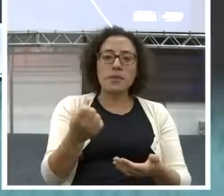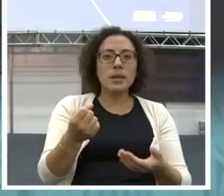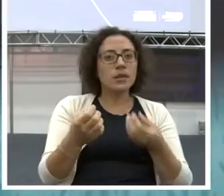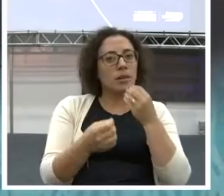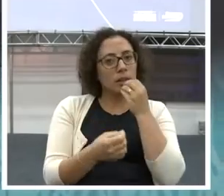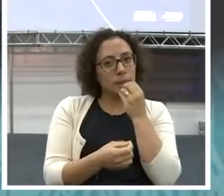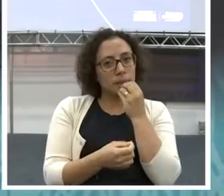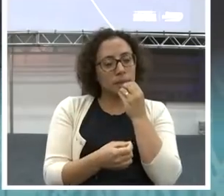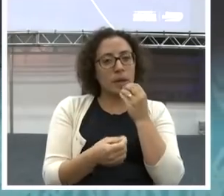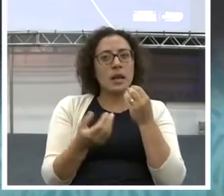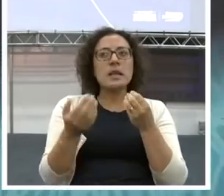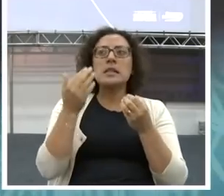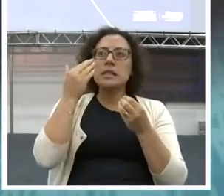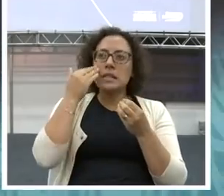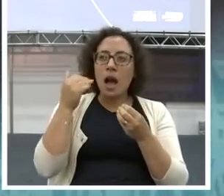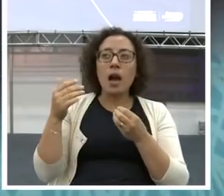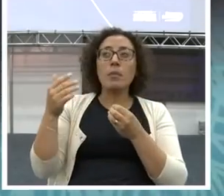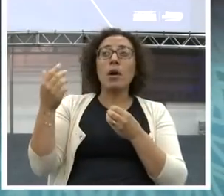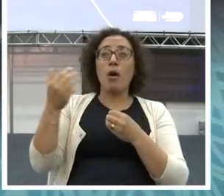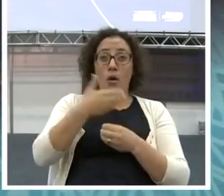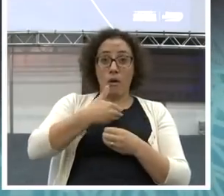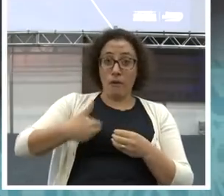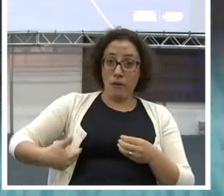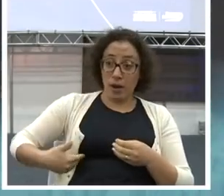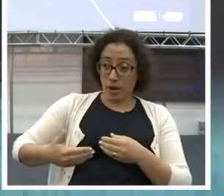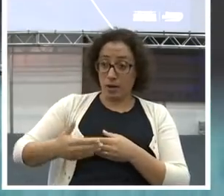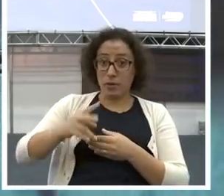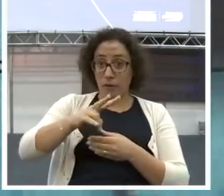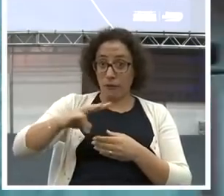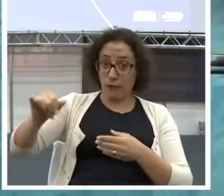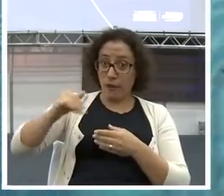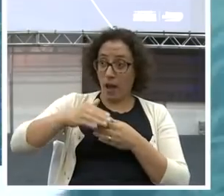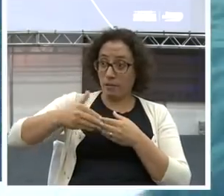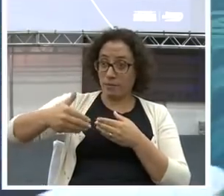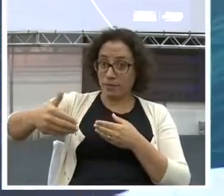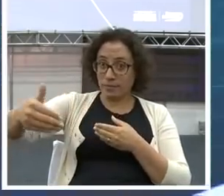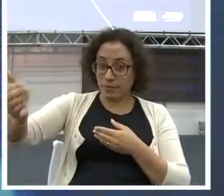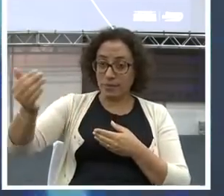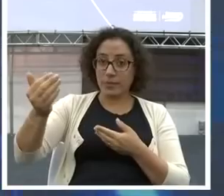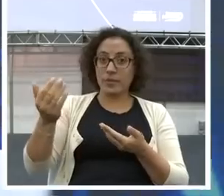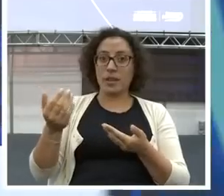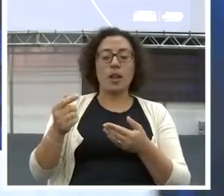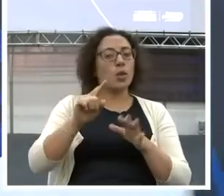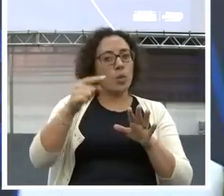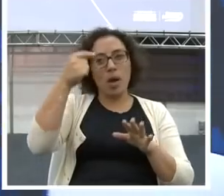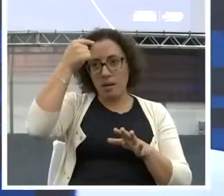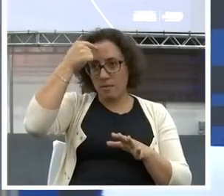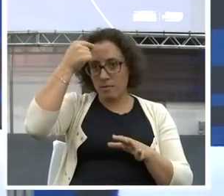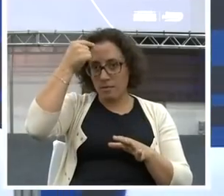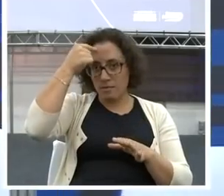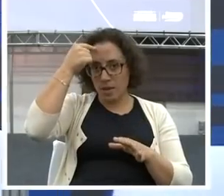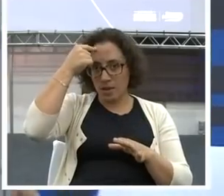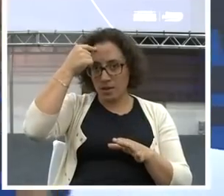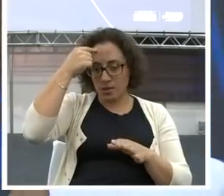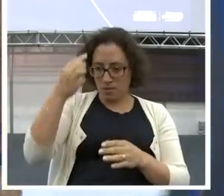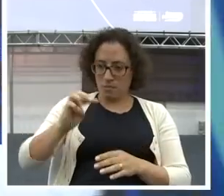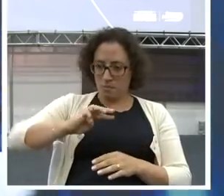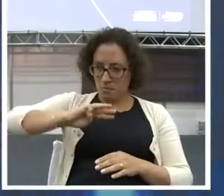Sabendo que o governo vai acabar. Isso não é mente milionária, queridos. Desculpa. Isso mente pobre.